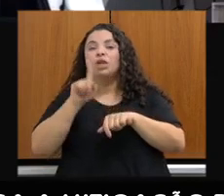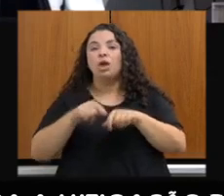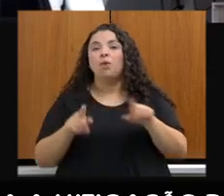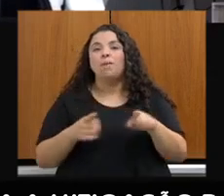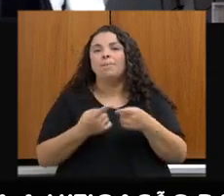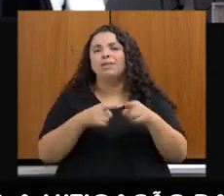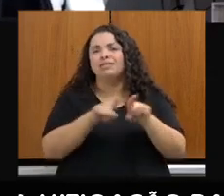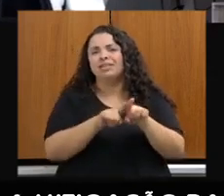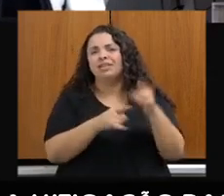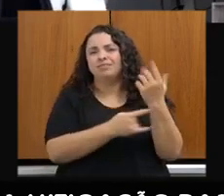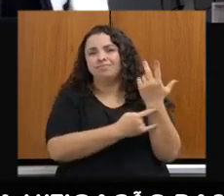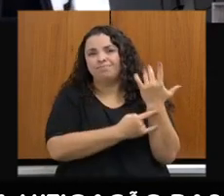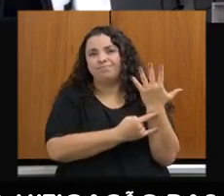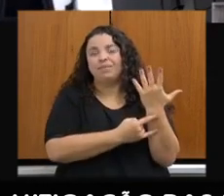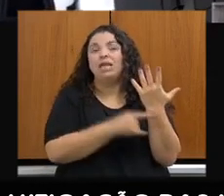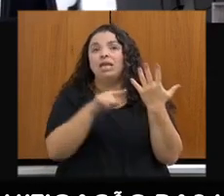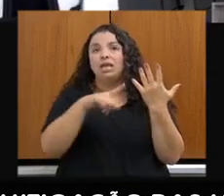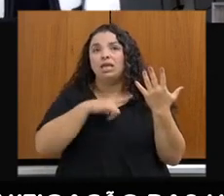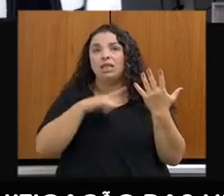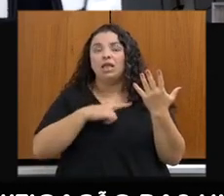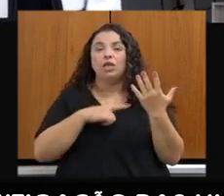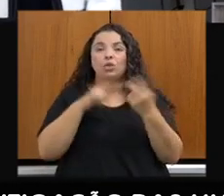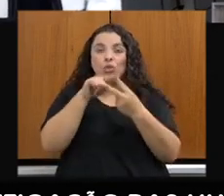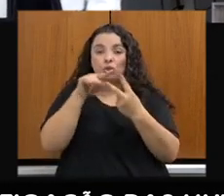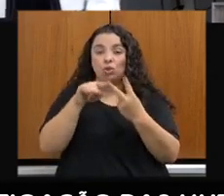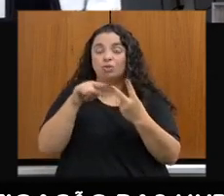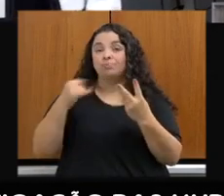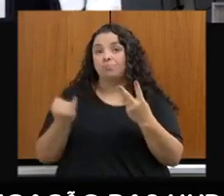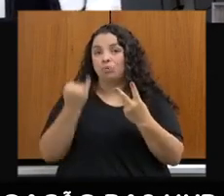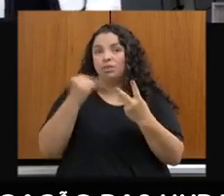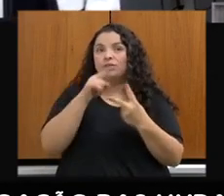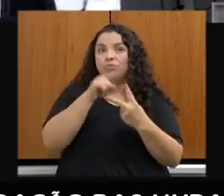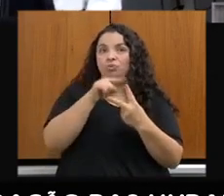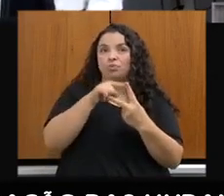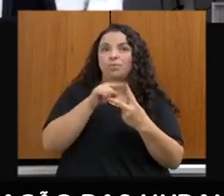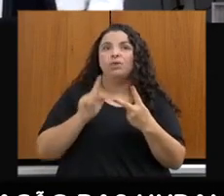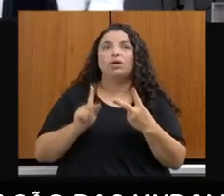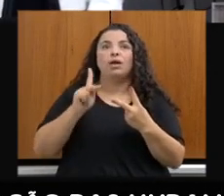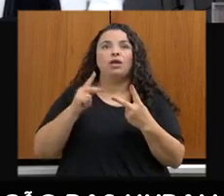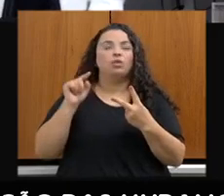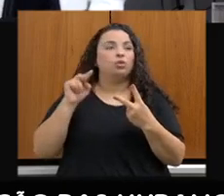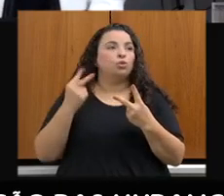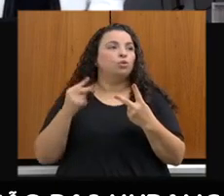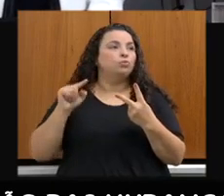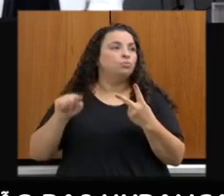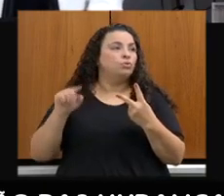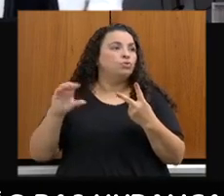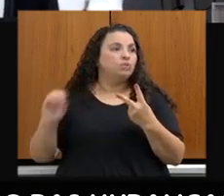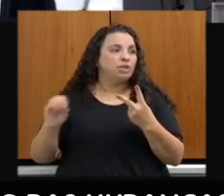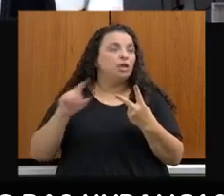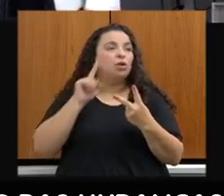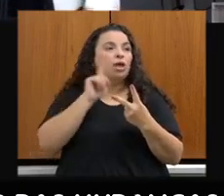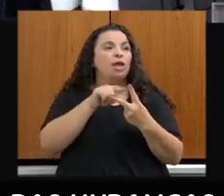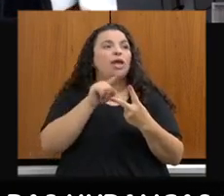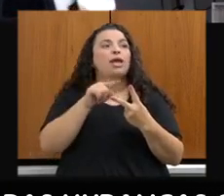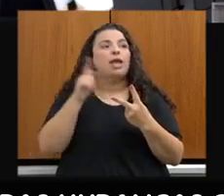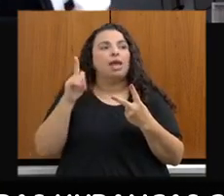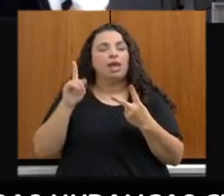Minas Gerais, que ele tem dois pontos muito importantes. O primeiro é o CAR 2.0, é uma ferramenta